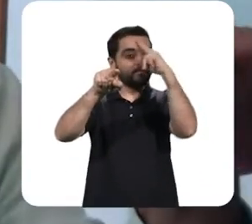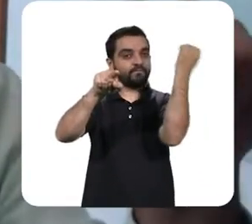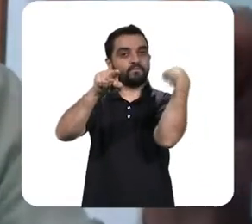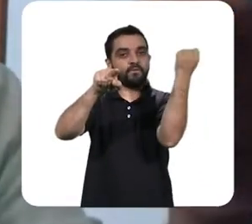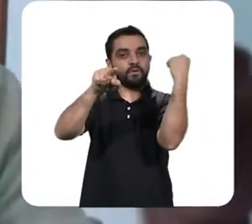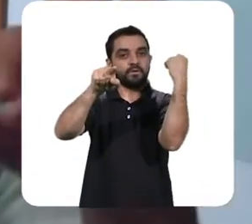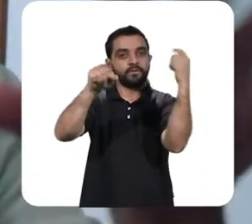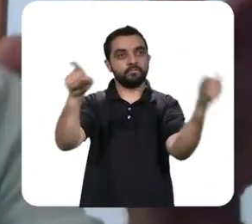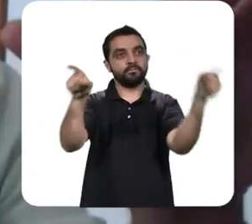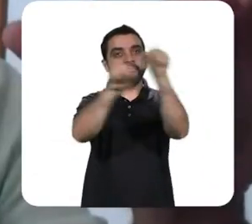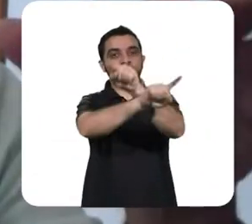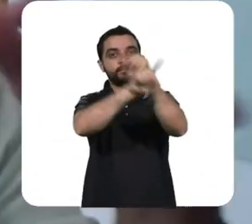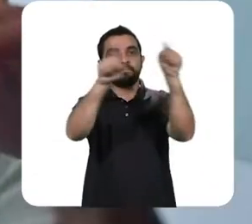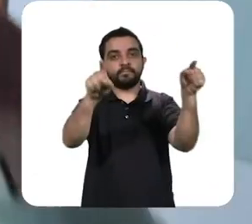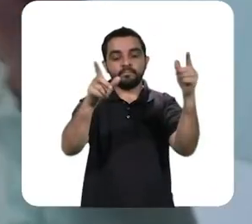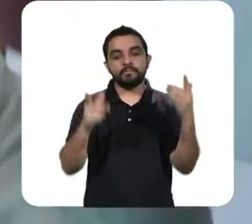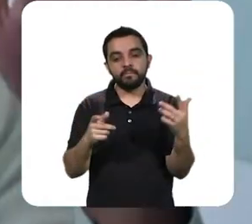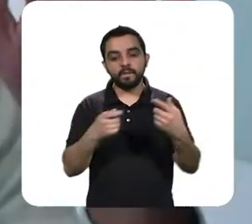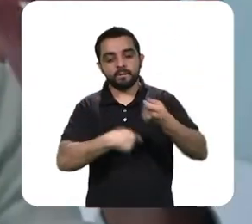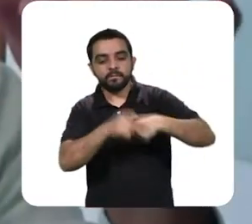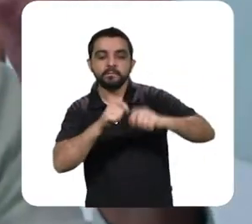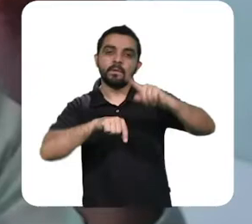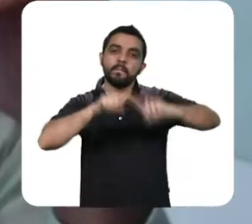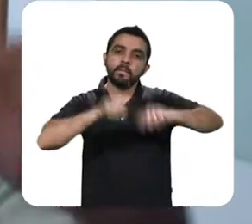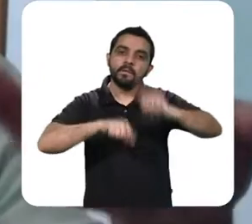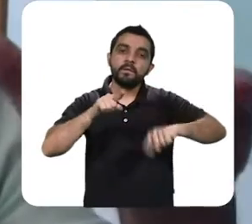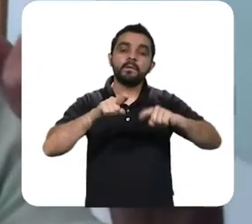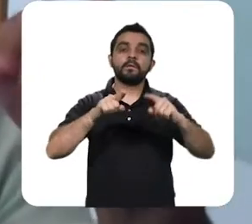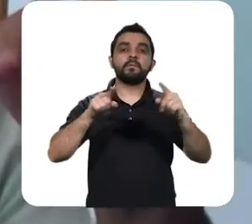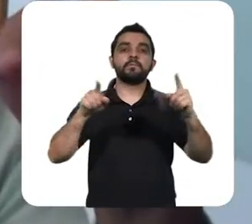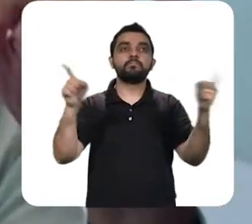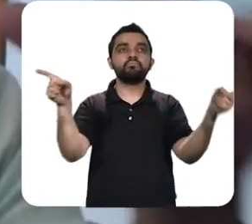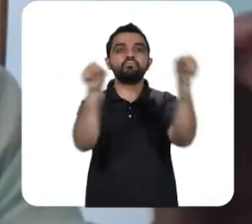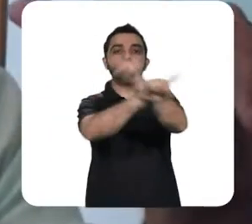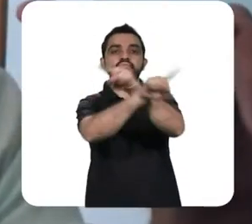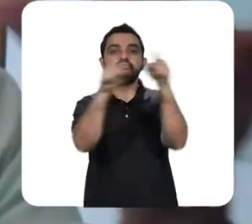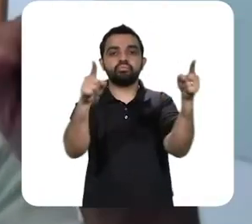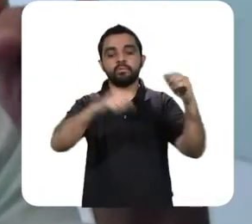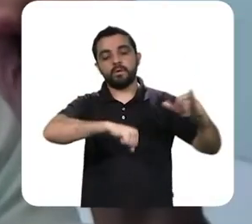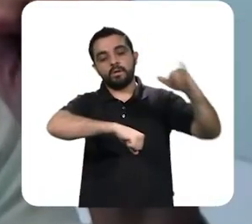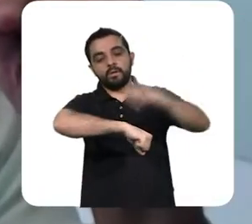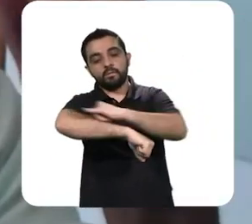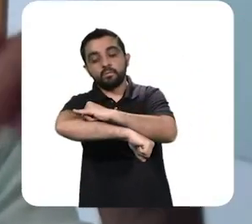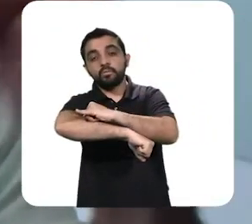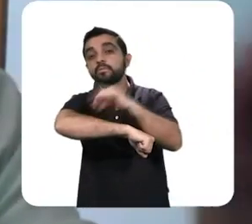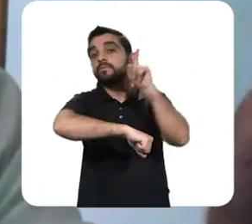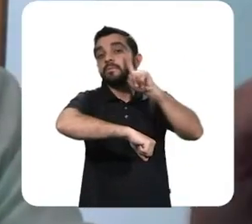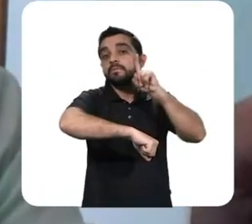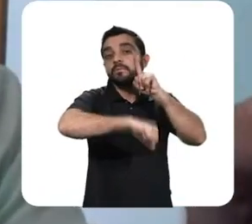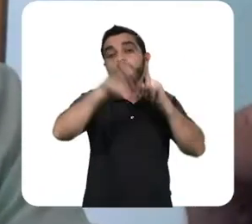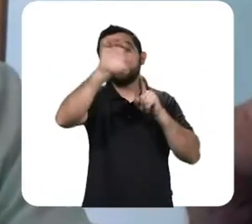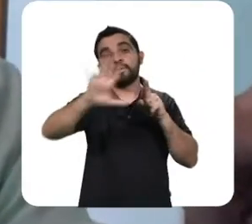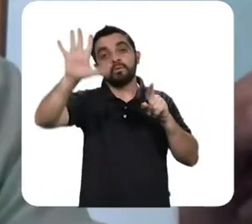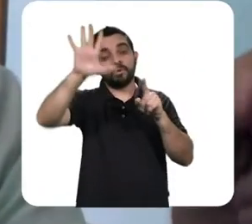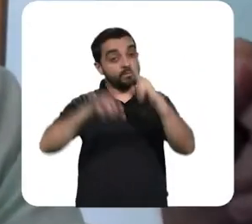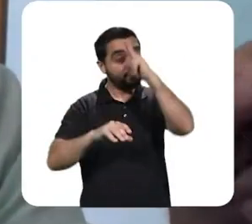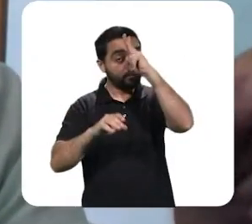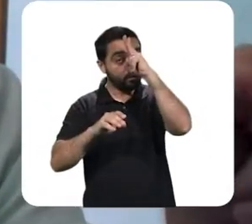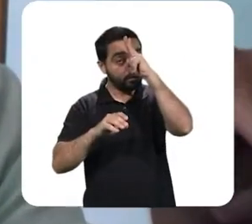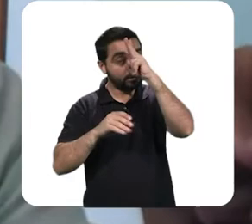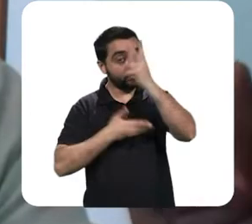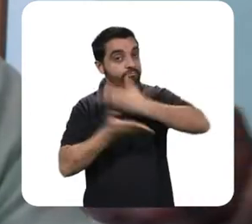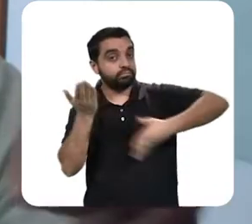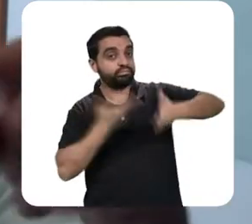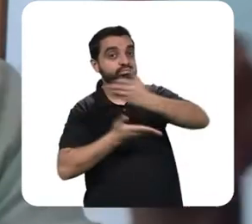circula pessoas e mercadorias pelo sistema aéreo passando por aeroportos nos Estados Unidos e na Europa daí a